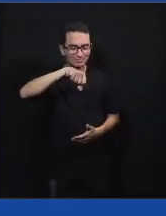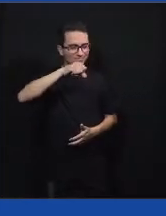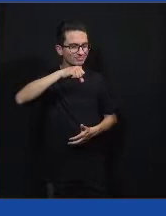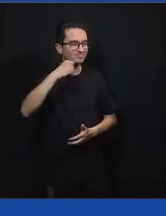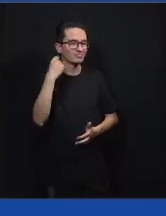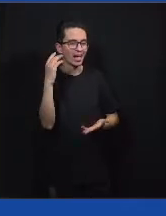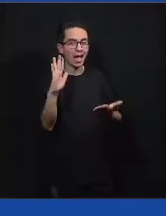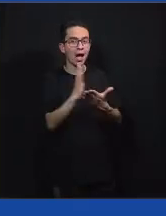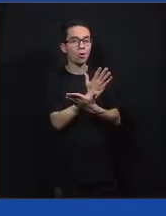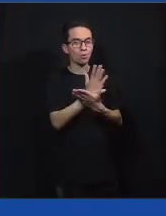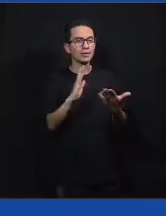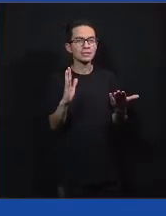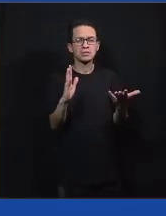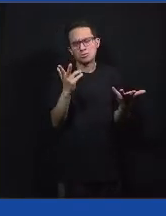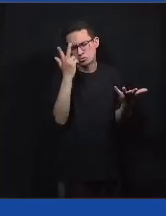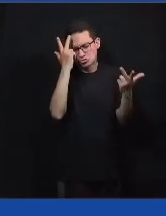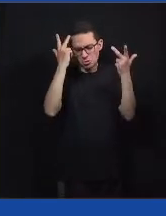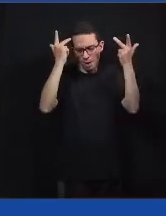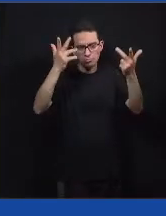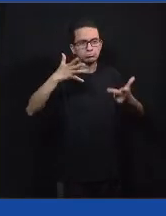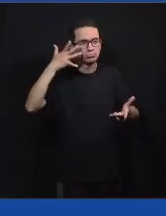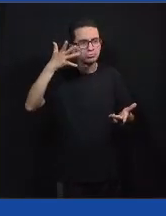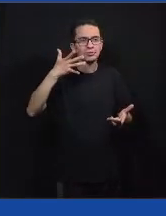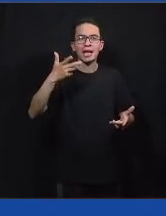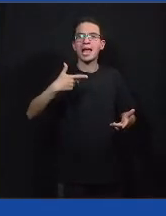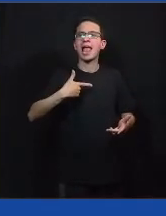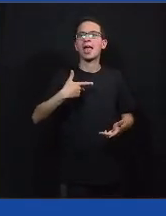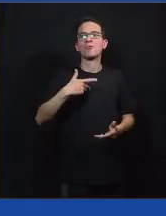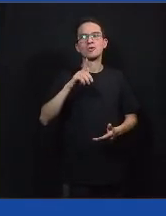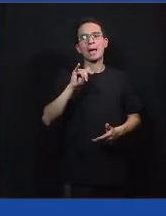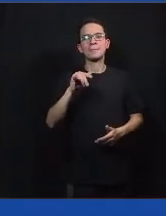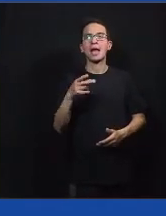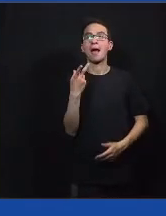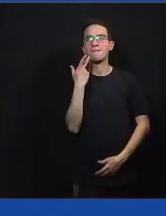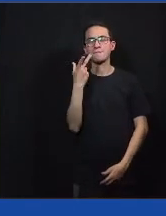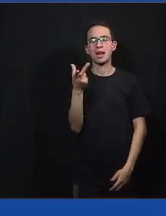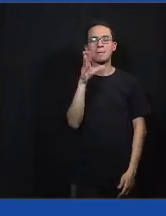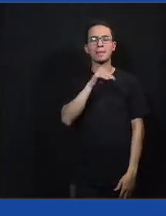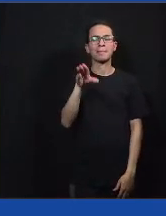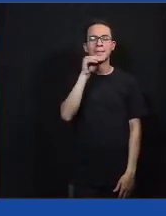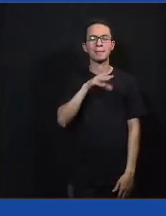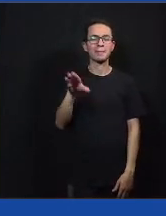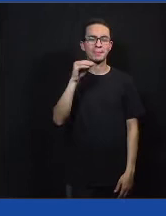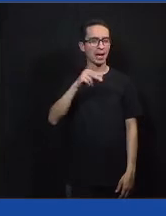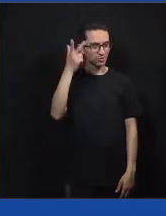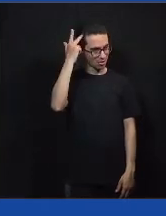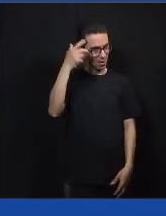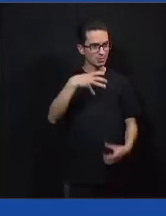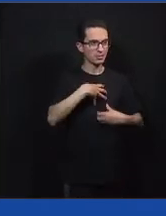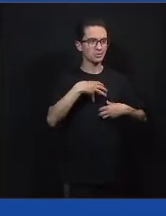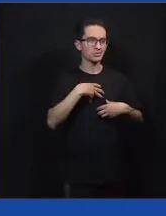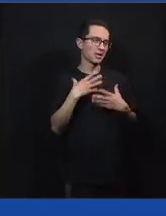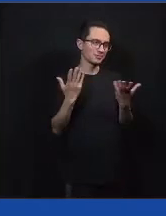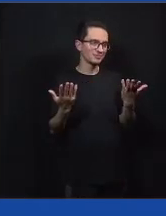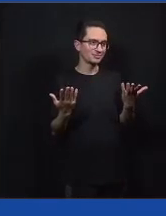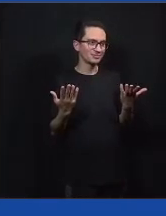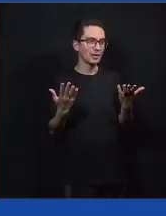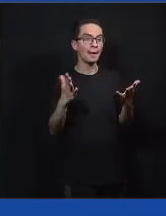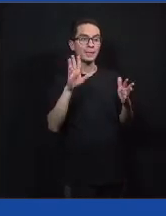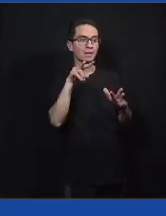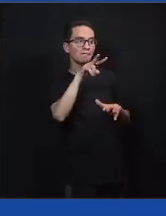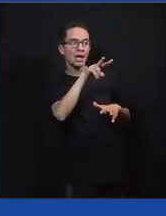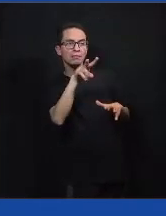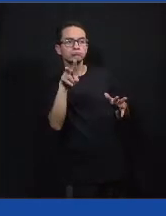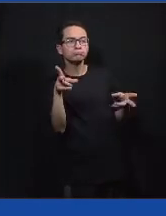são mais soltas. Eu e a Gabi sempre foi muito de falar, eu sempre fui muito tagarela, né? Mas, a gente percebe que tem muitas